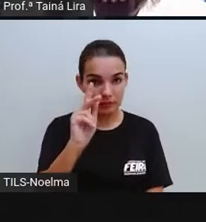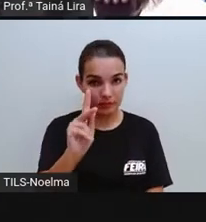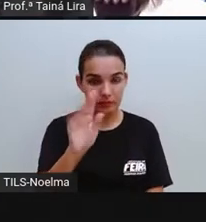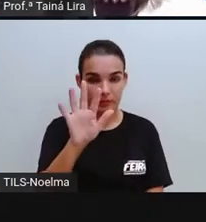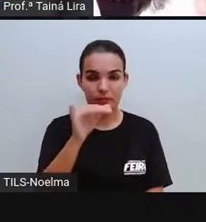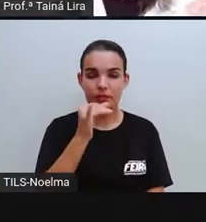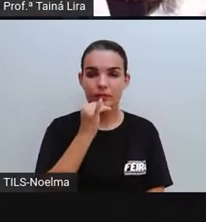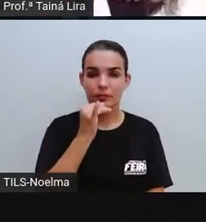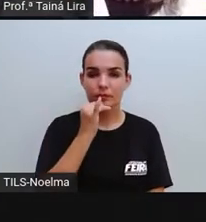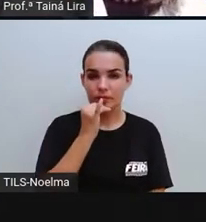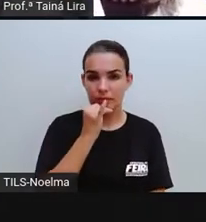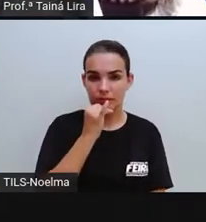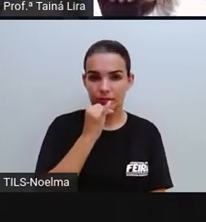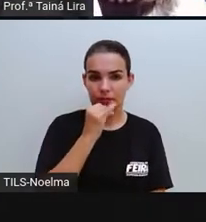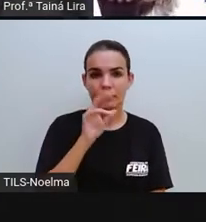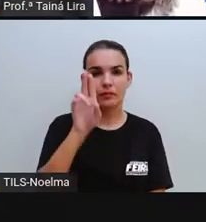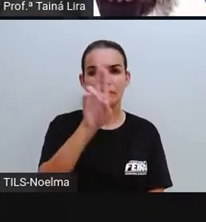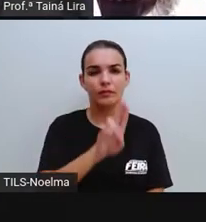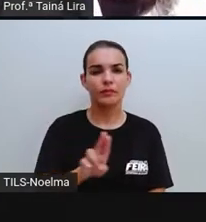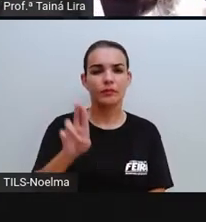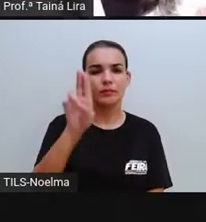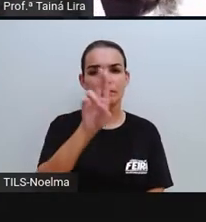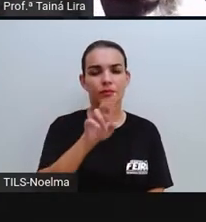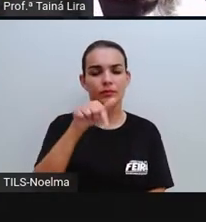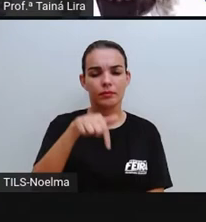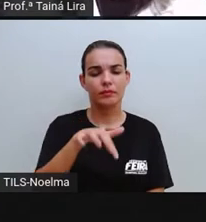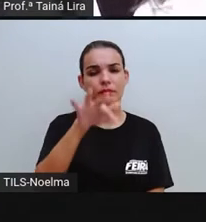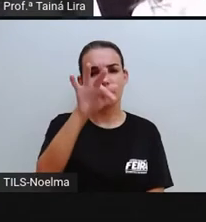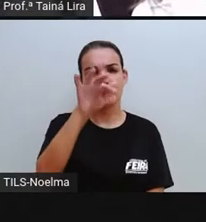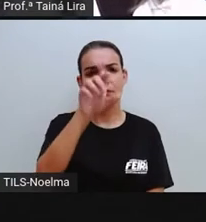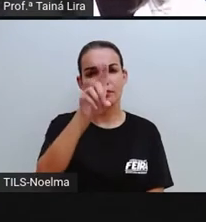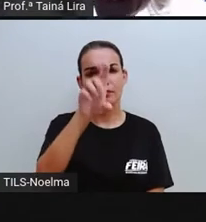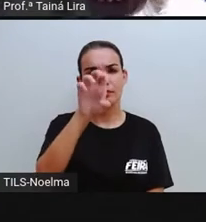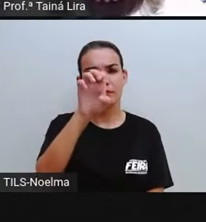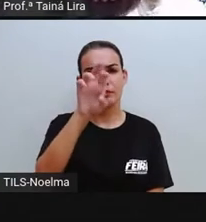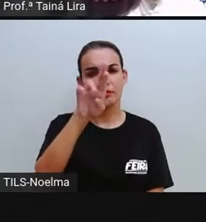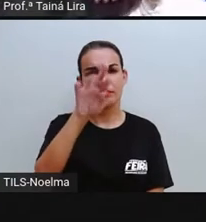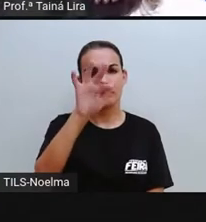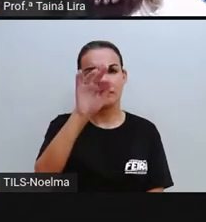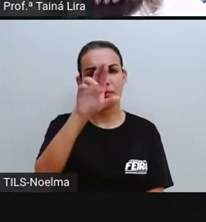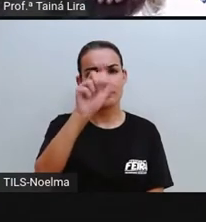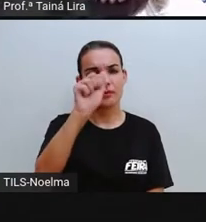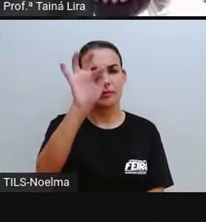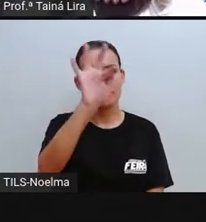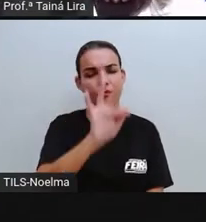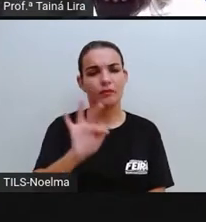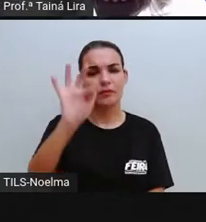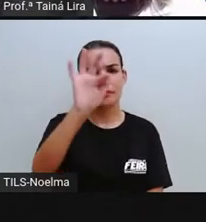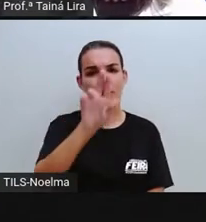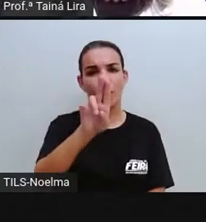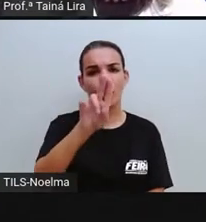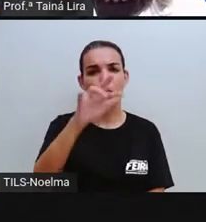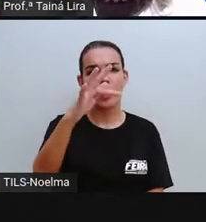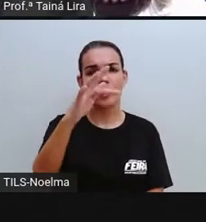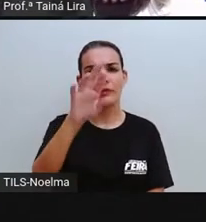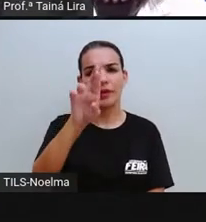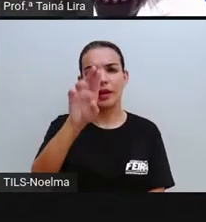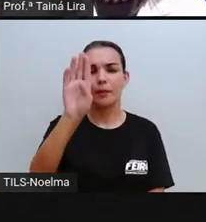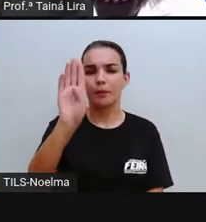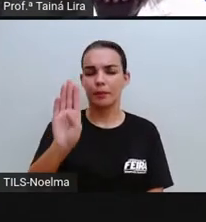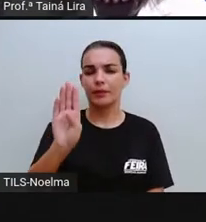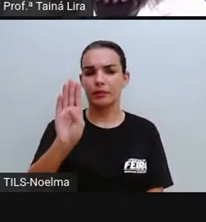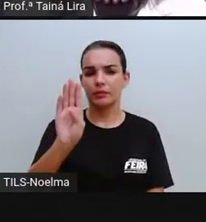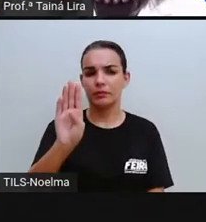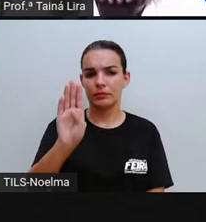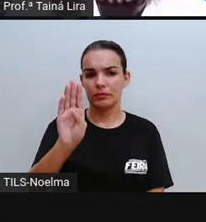Por exemplo, temos uma universidade também federal aqui em Feira de Santana, que é a Universidade Federal